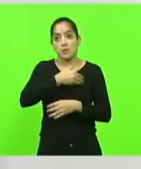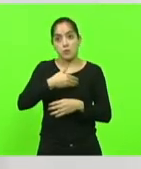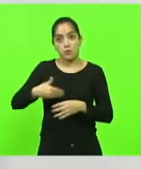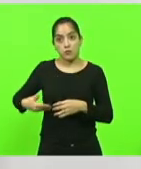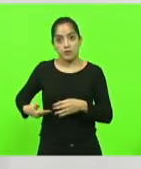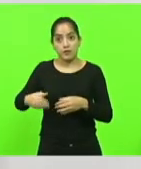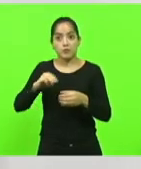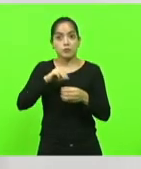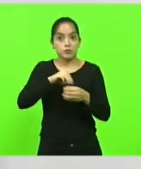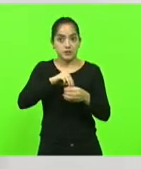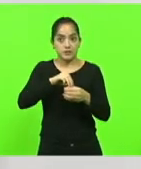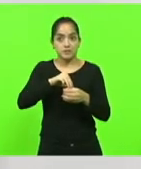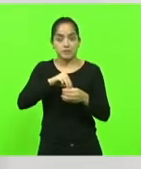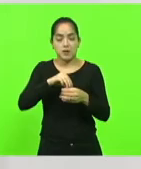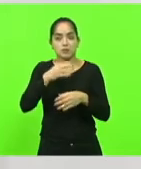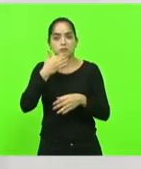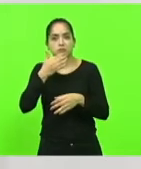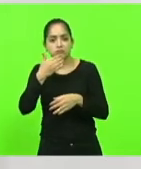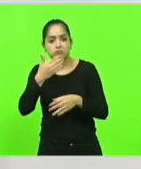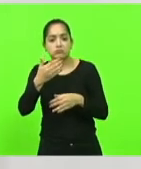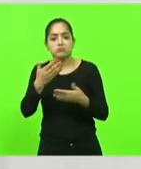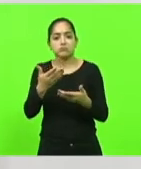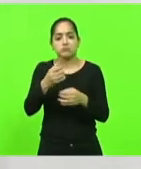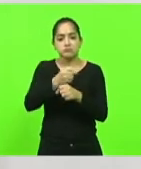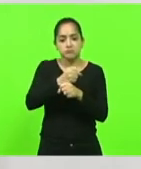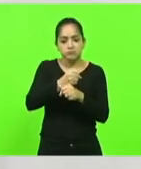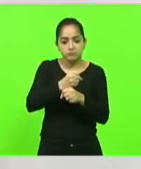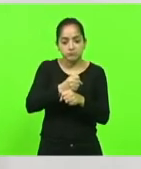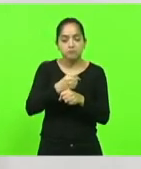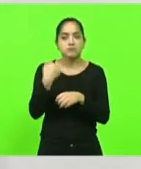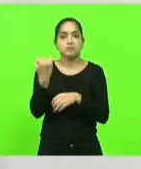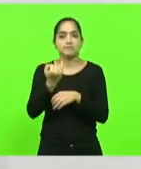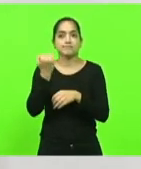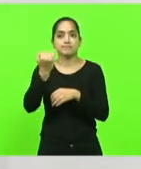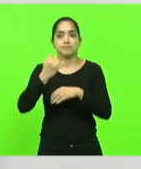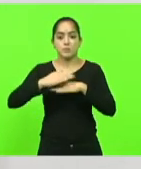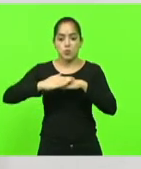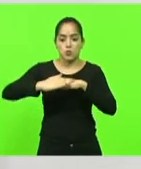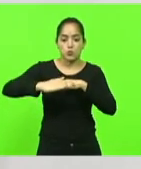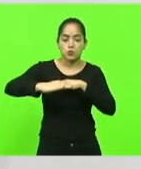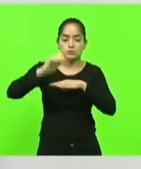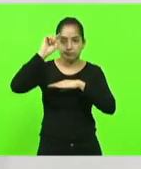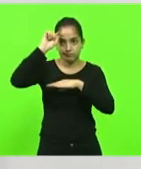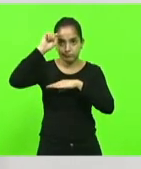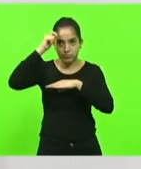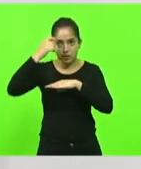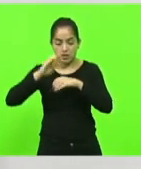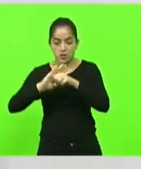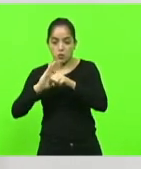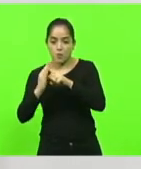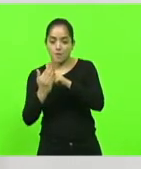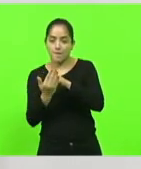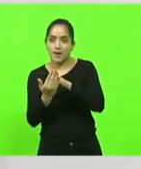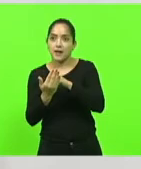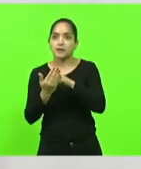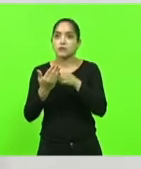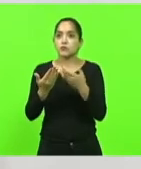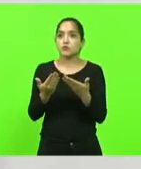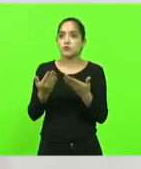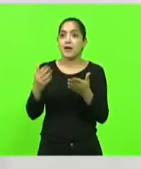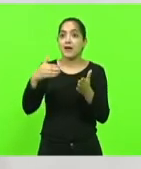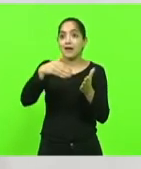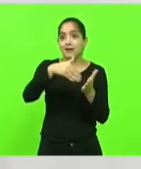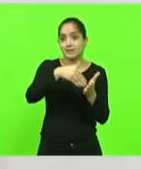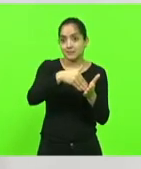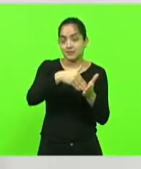que já está licitando algumas obras importantes, entre elas, a pavimentação central do bairro Vila Vitória, daquele acesso que vai do Chavante até